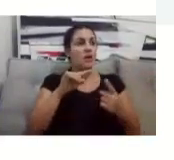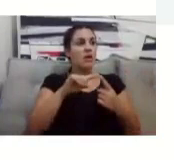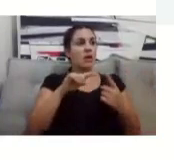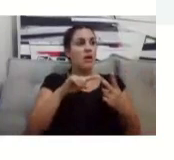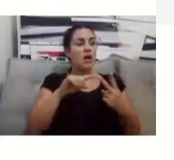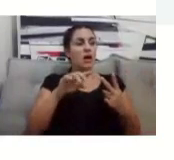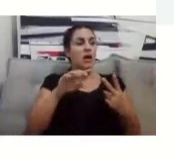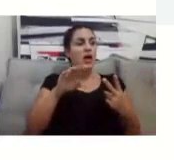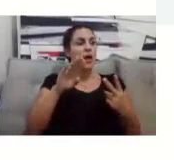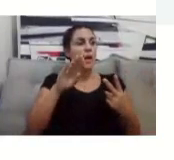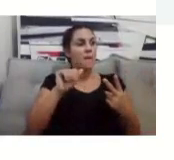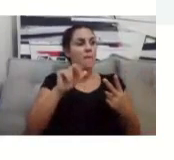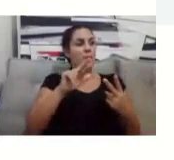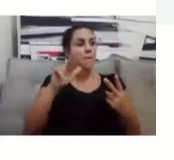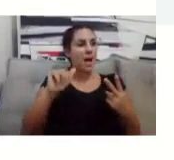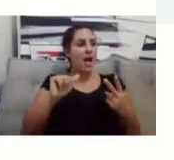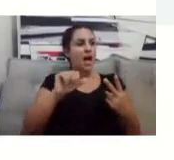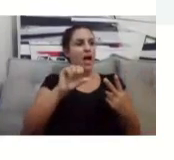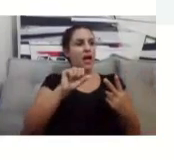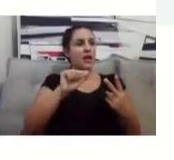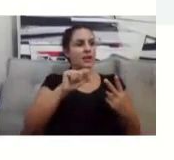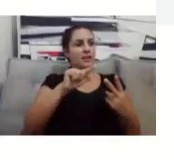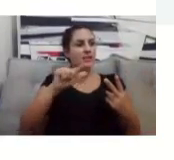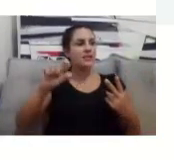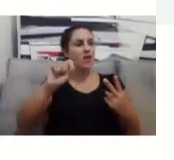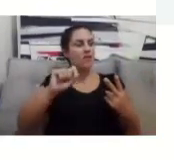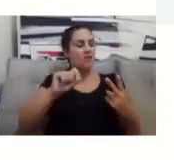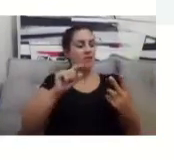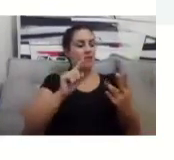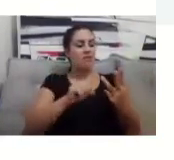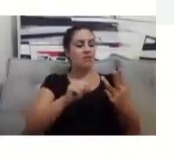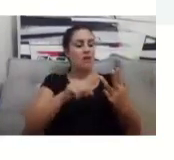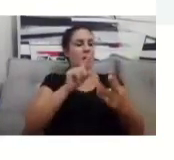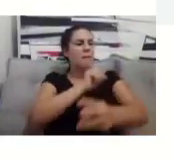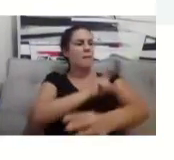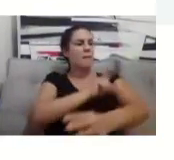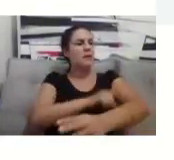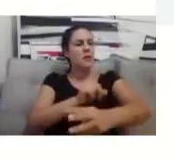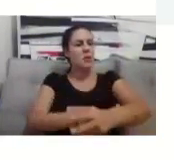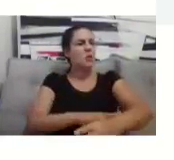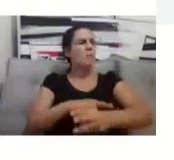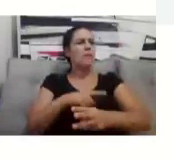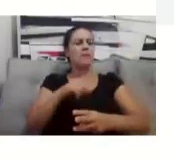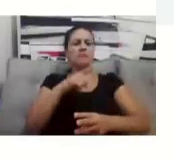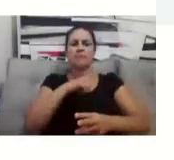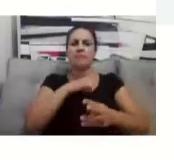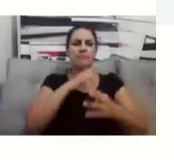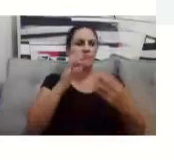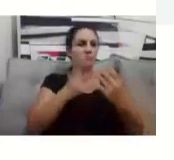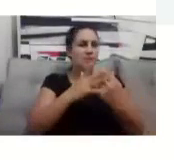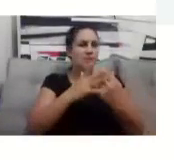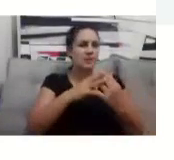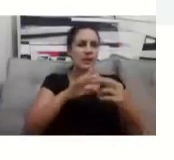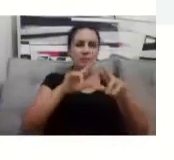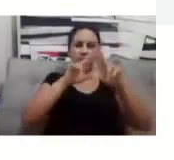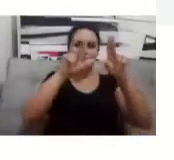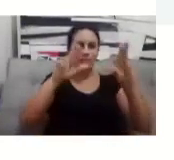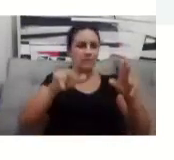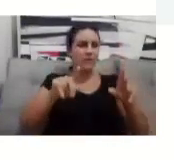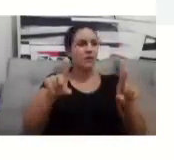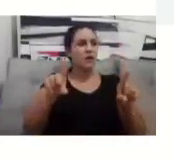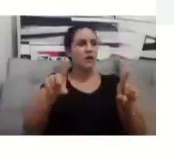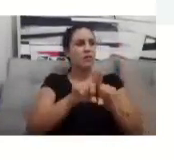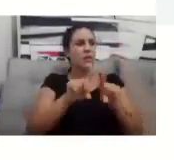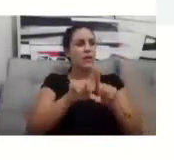já tivemos alunos de Piuma, enfim, nós já tivemos várias cidades do estado de Linhares, esses